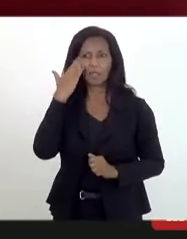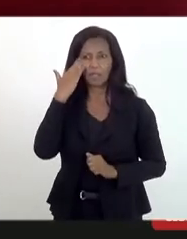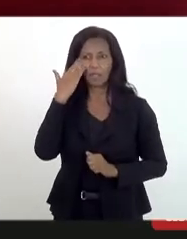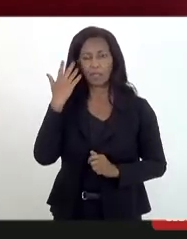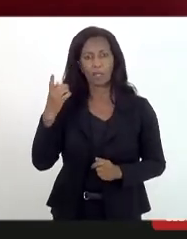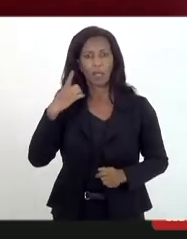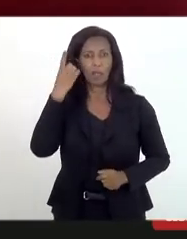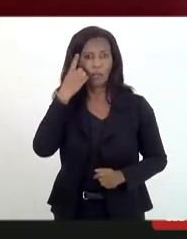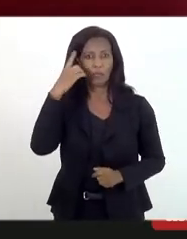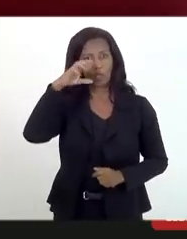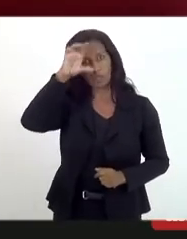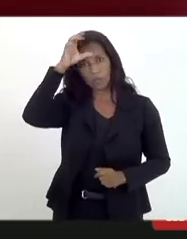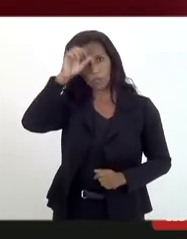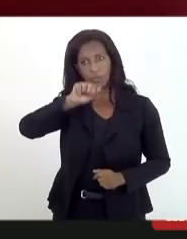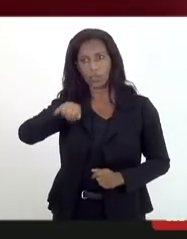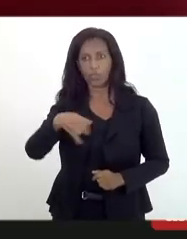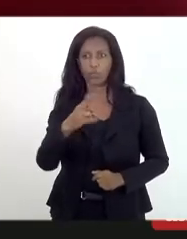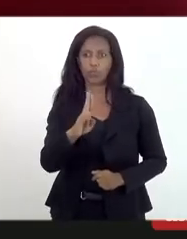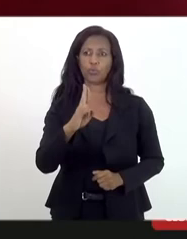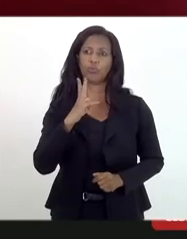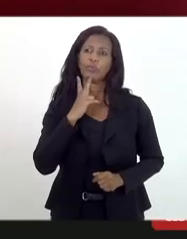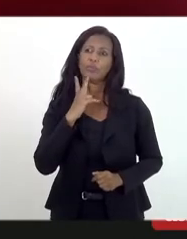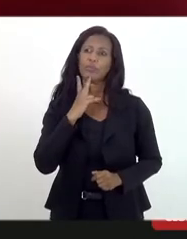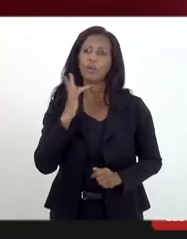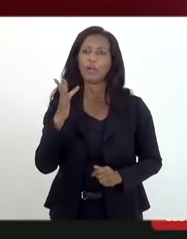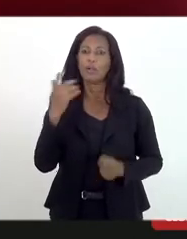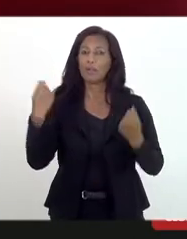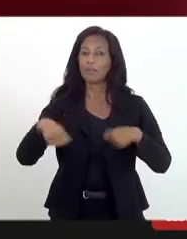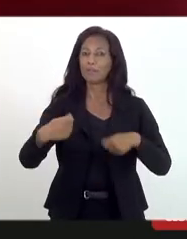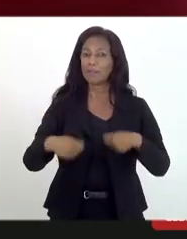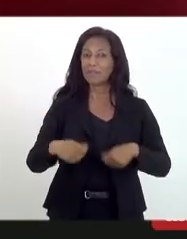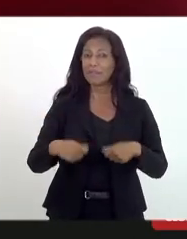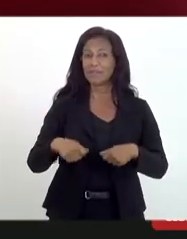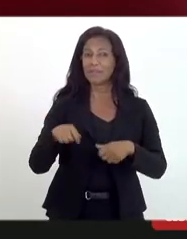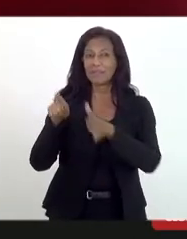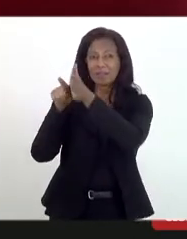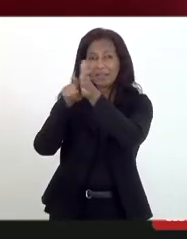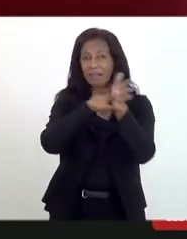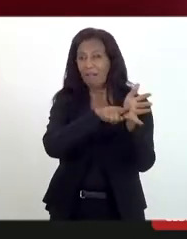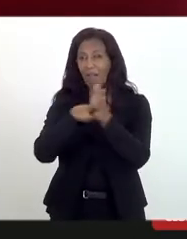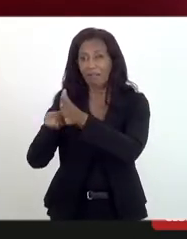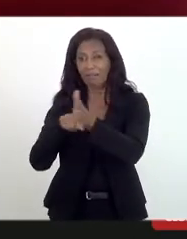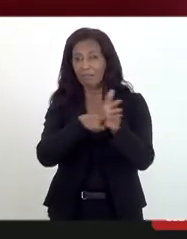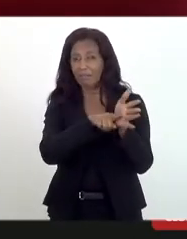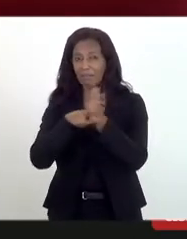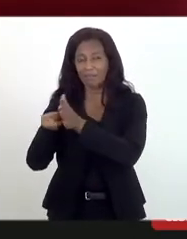Tia Ju diz, mas eu queria analisar um pouco e falo